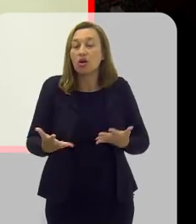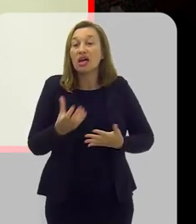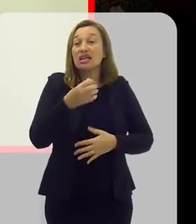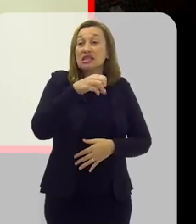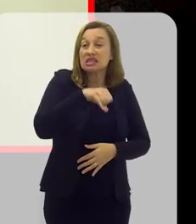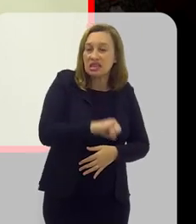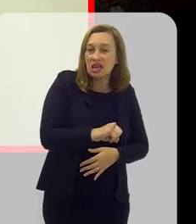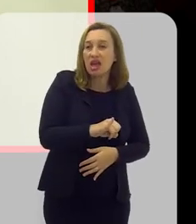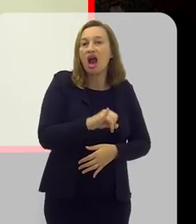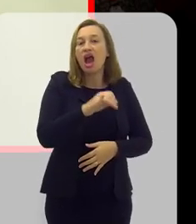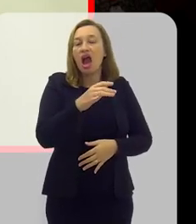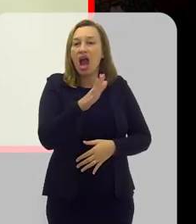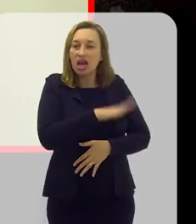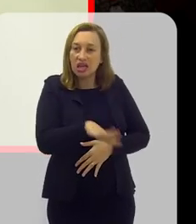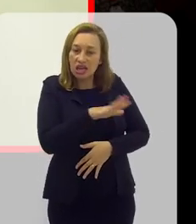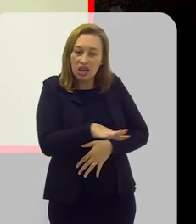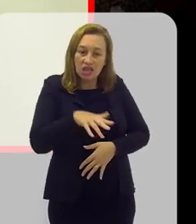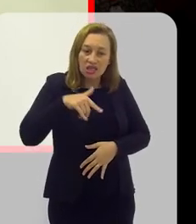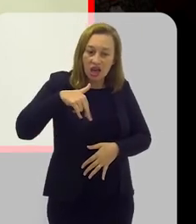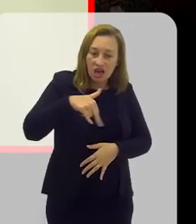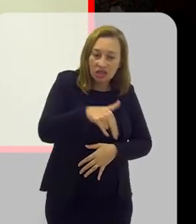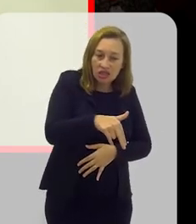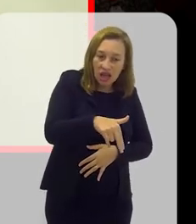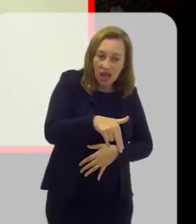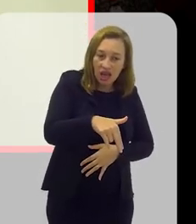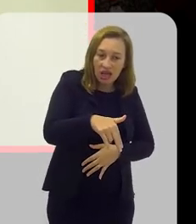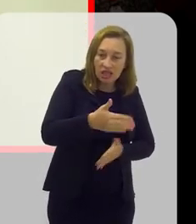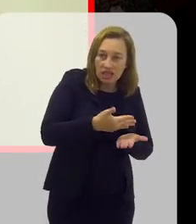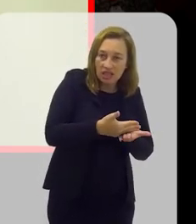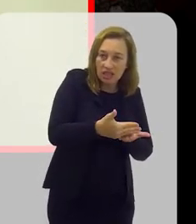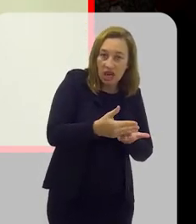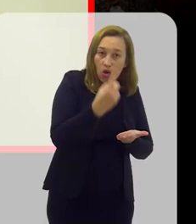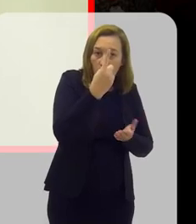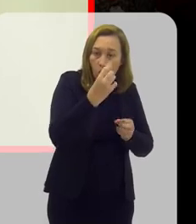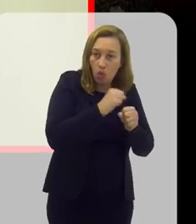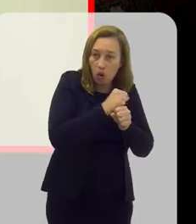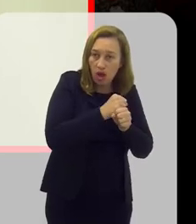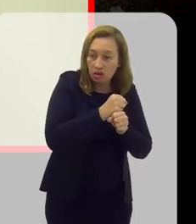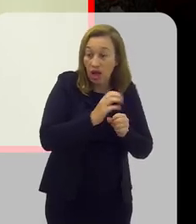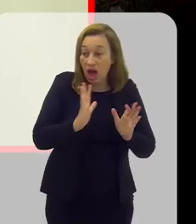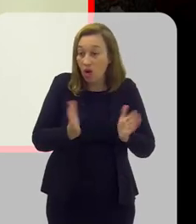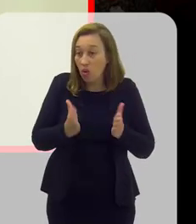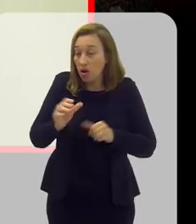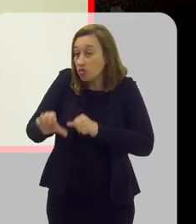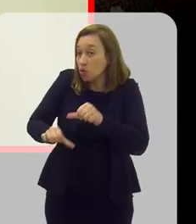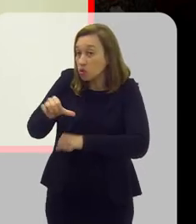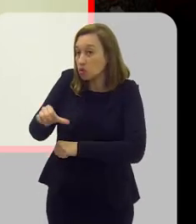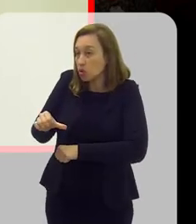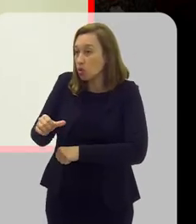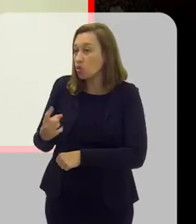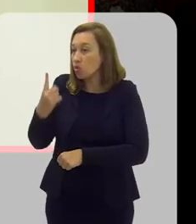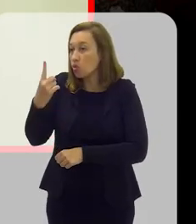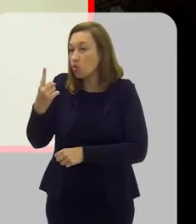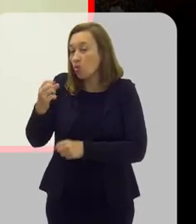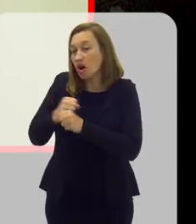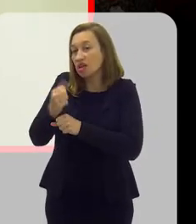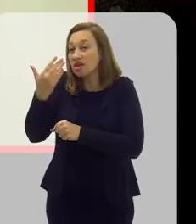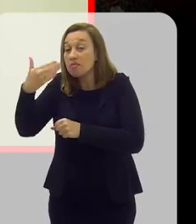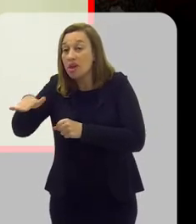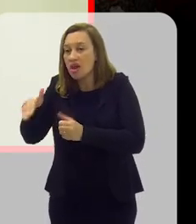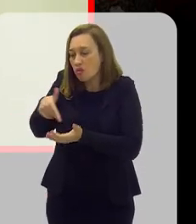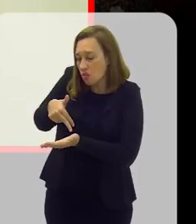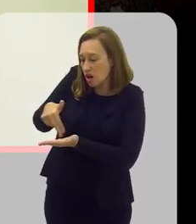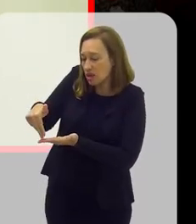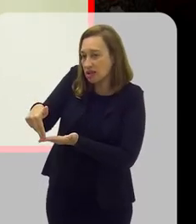teria que estar andando com o ano, passou a ser normal ela andar com um ano e meio, ou ela falar mais tarde,